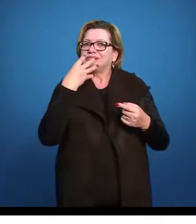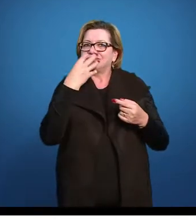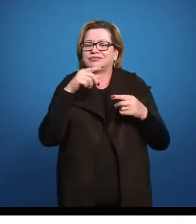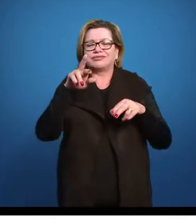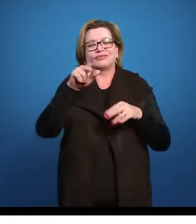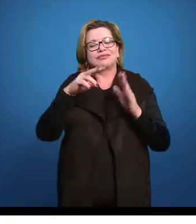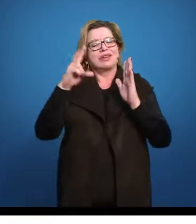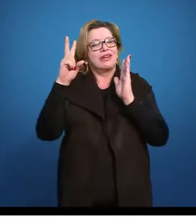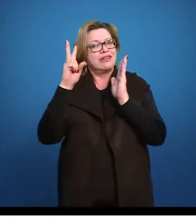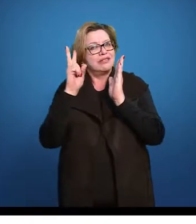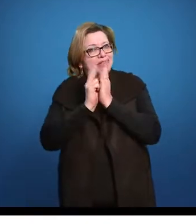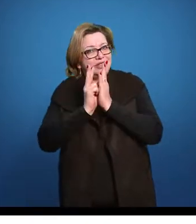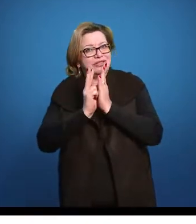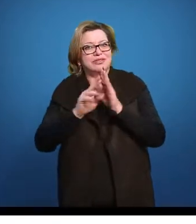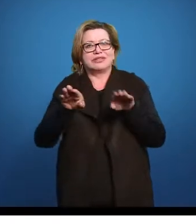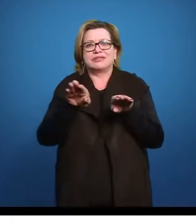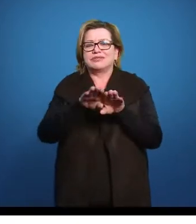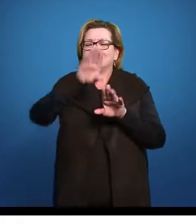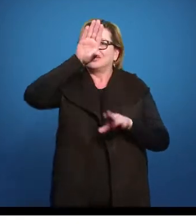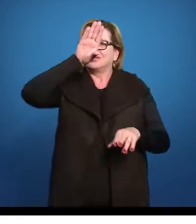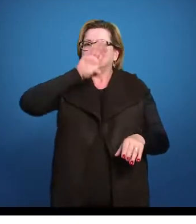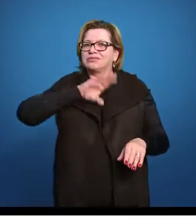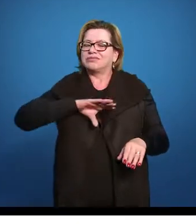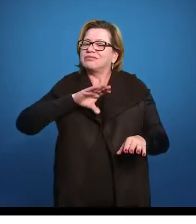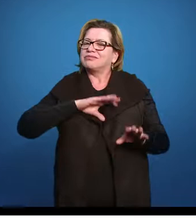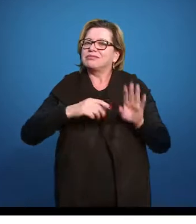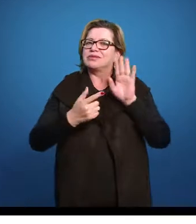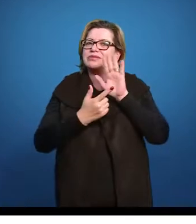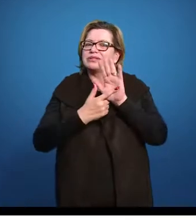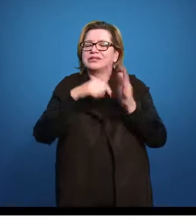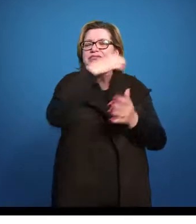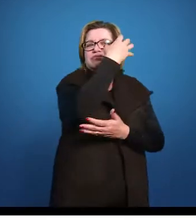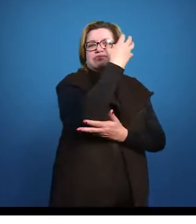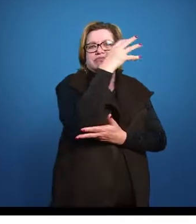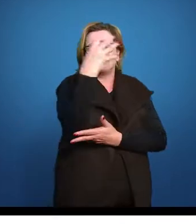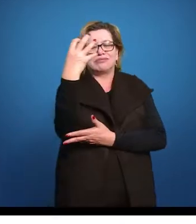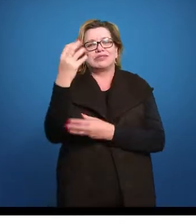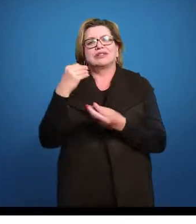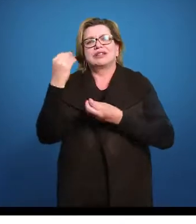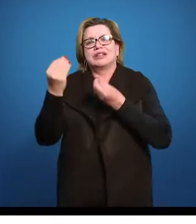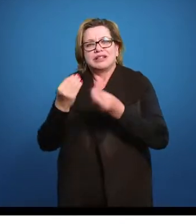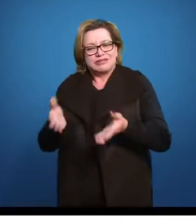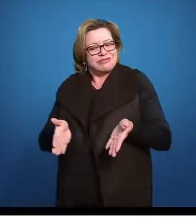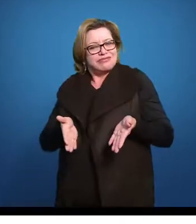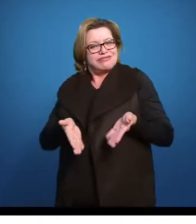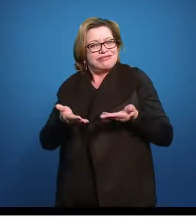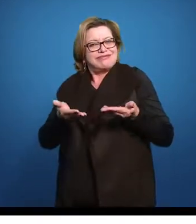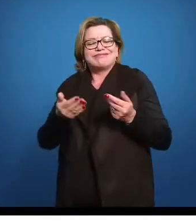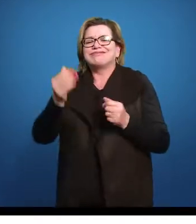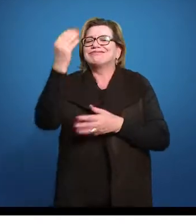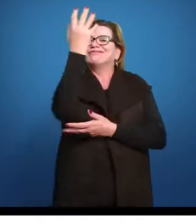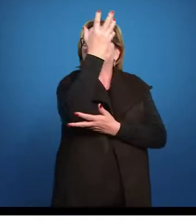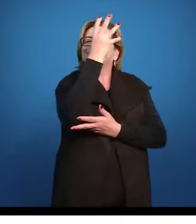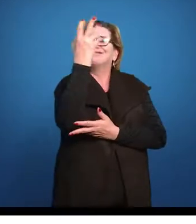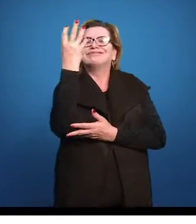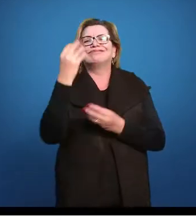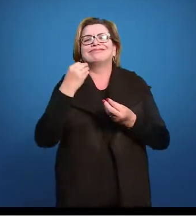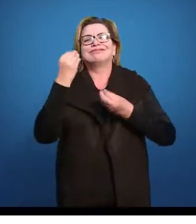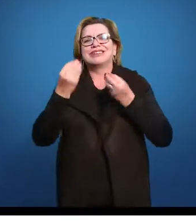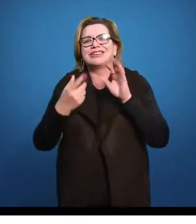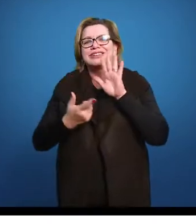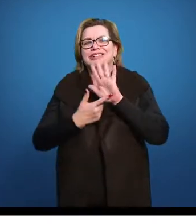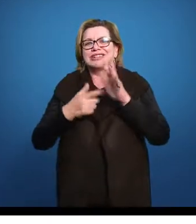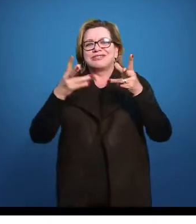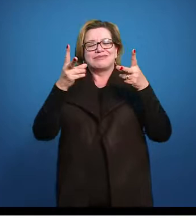do indígena e do português, e da questão da natureza também, essa exaltação da natureza. Vai se perceber que a